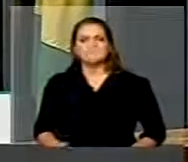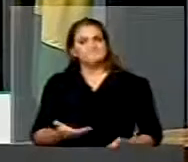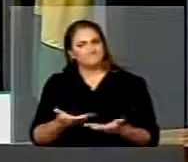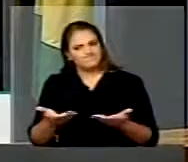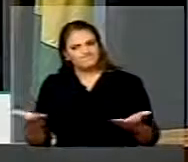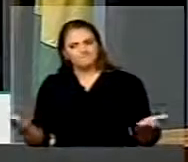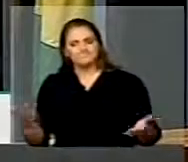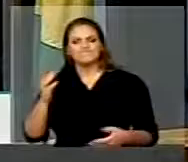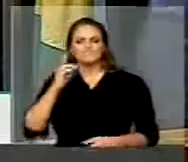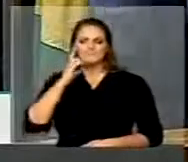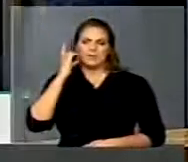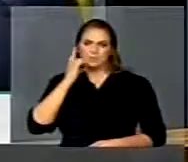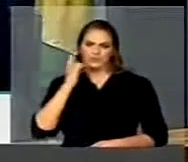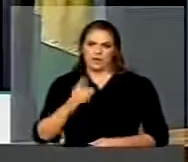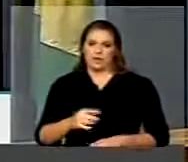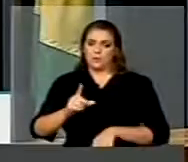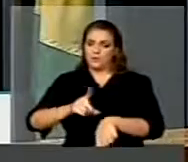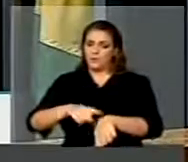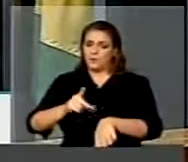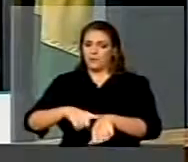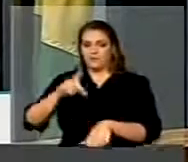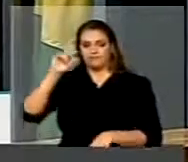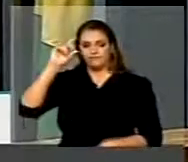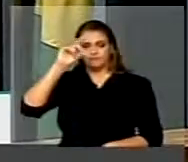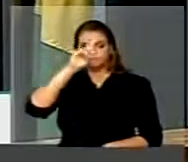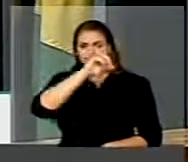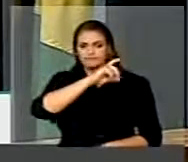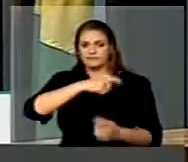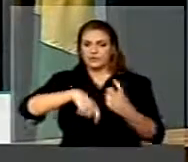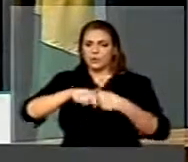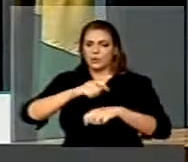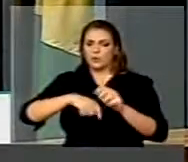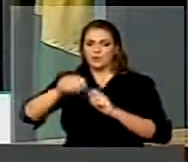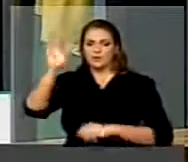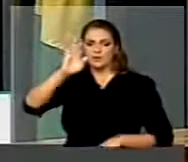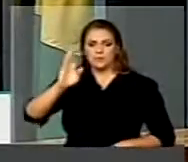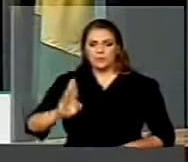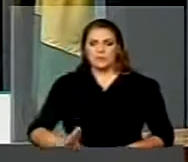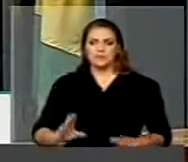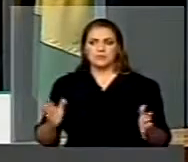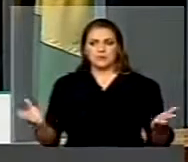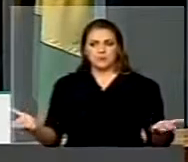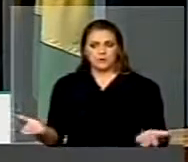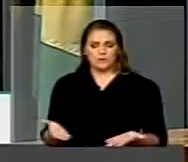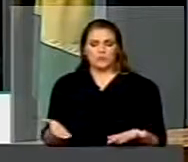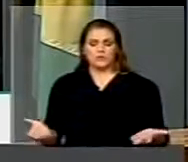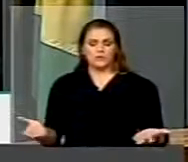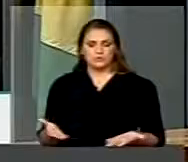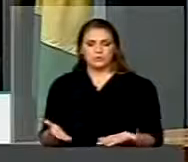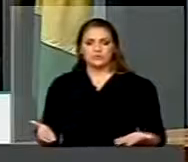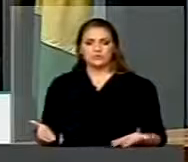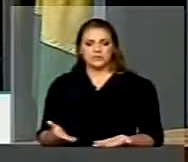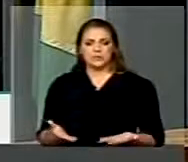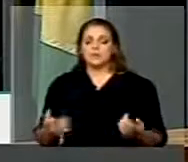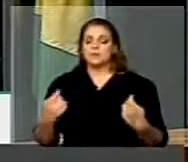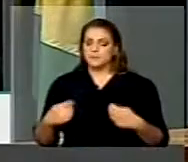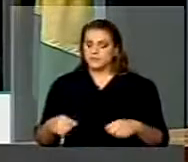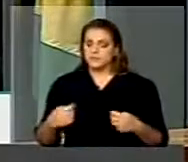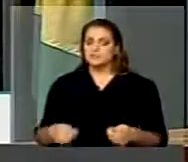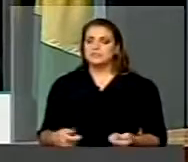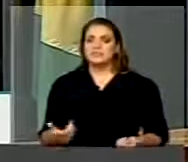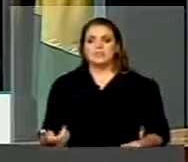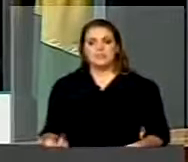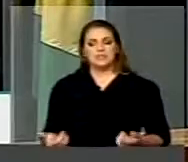em um momento de crise como esse que o Brasil vem atravessando, em que é preciso, todos sabemos,